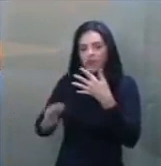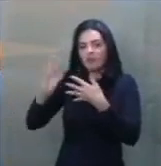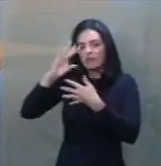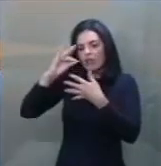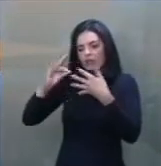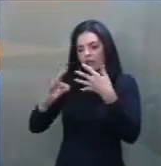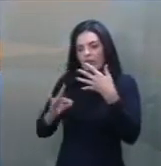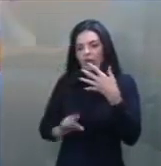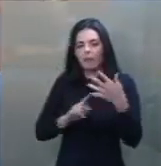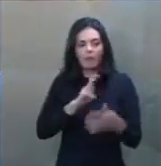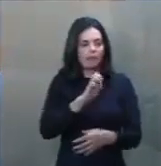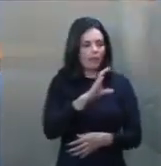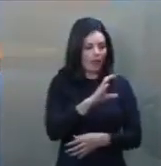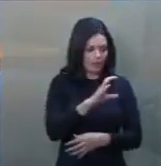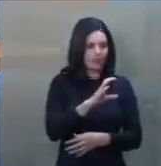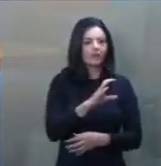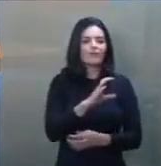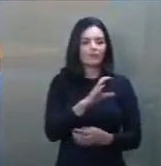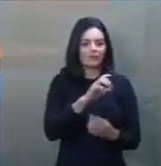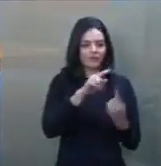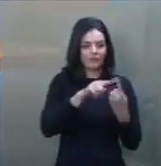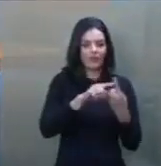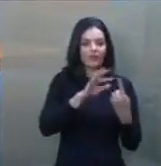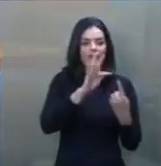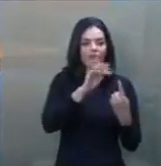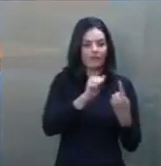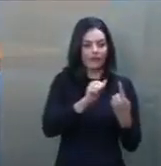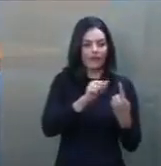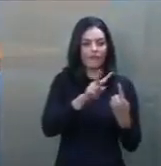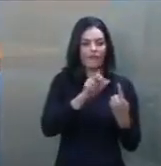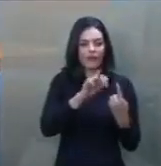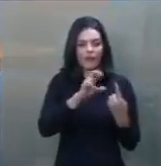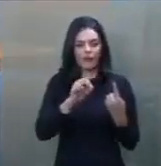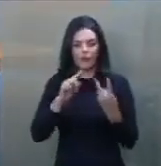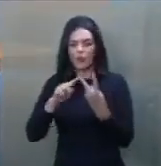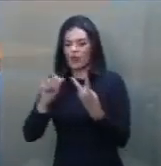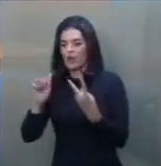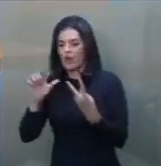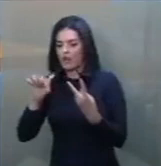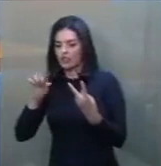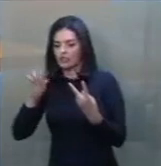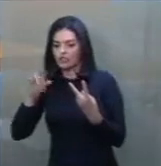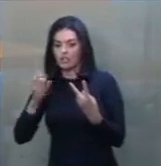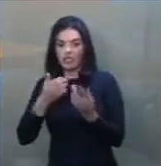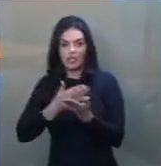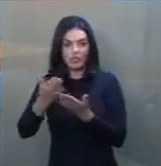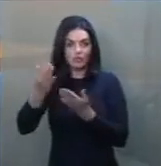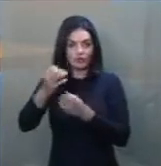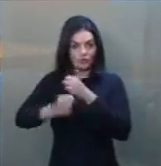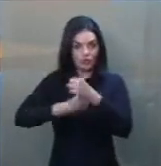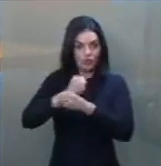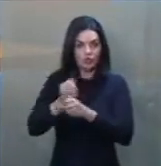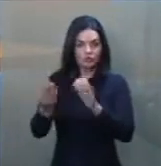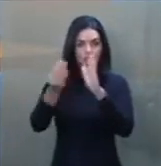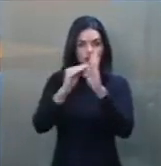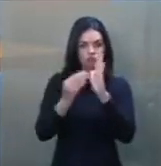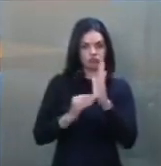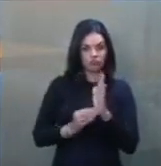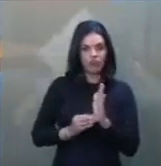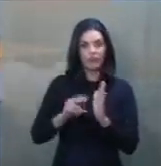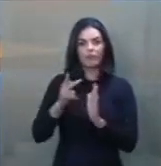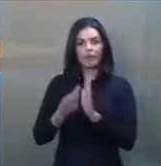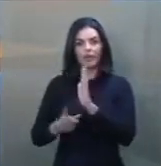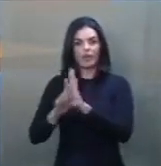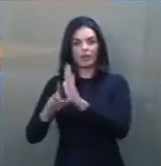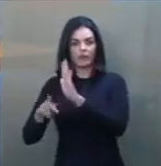Fávaro, do senador Alexandre Silveira, do início do ano e que foram inclusive incluídos no PLP